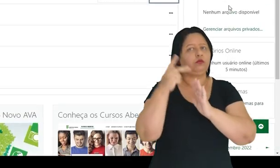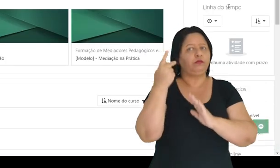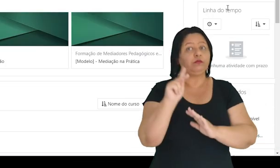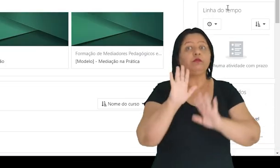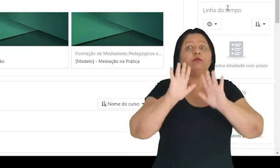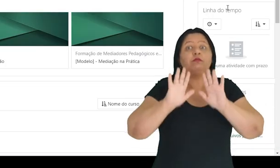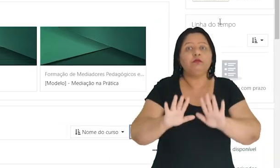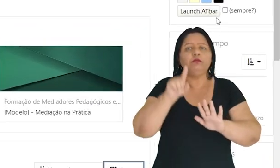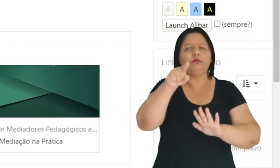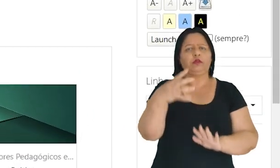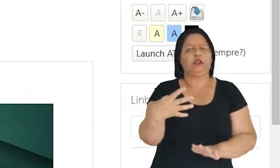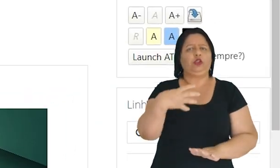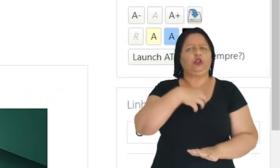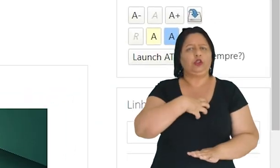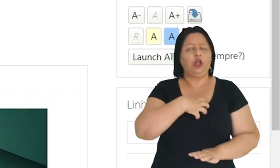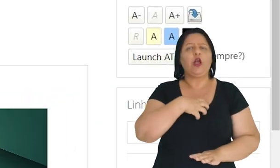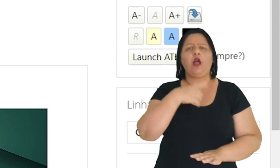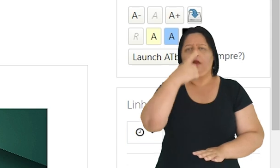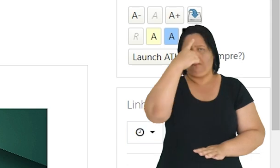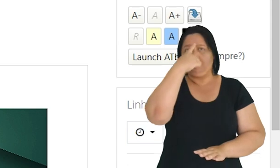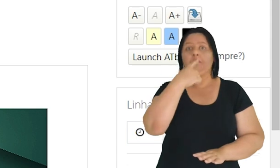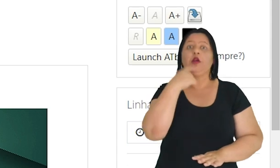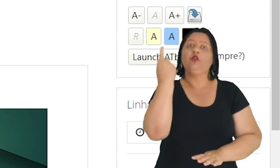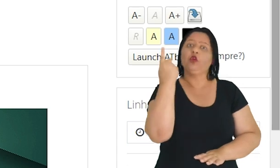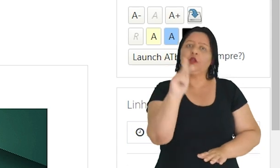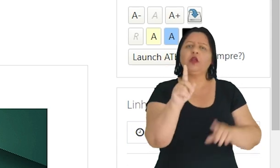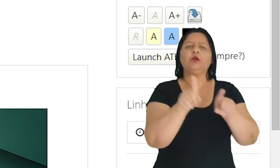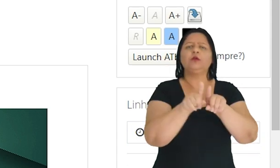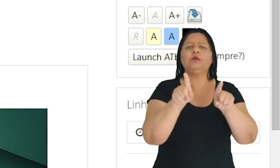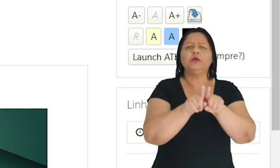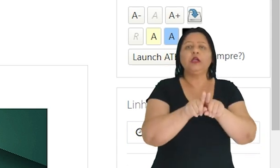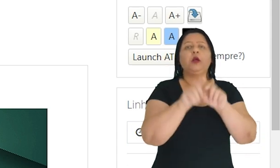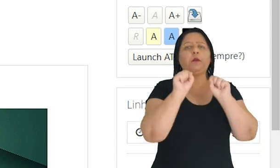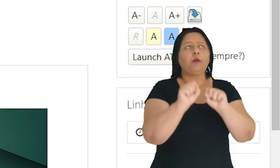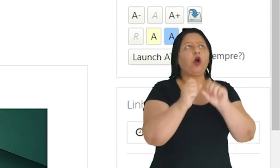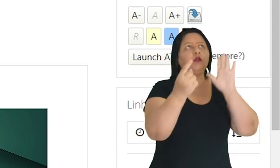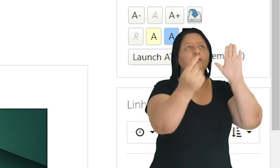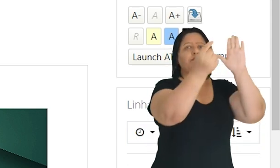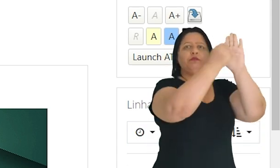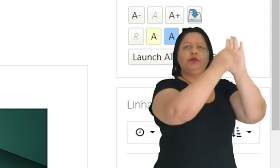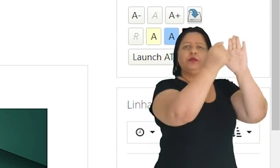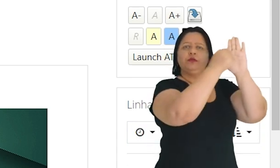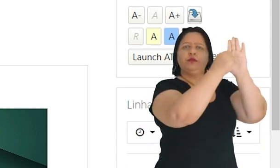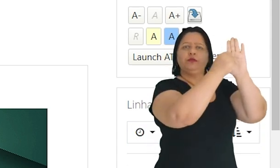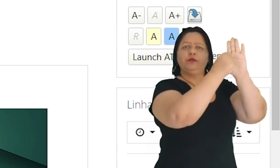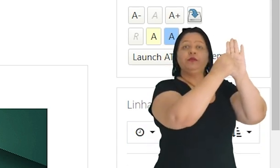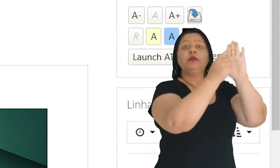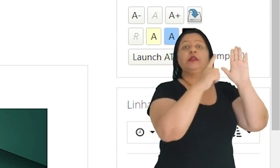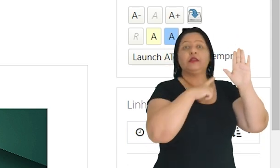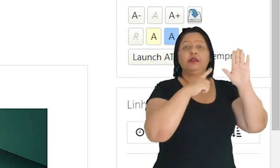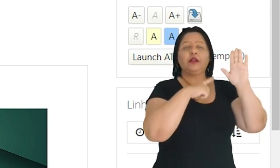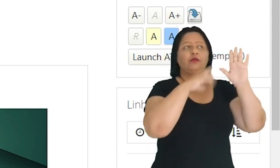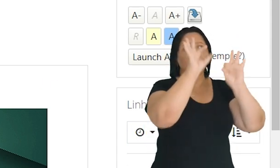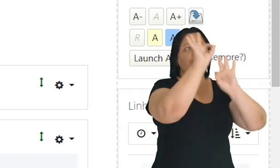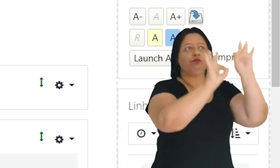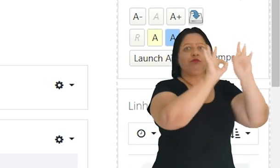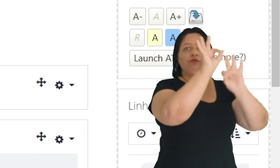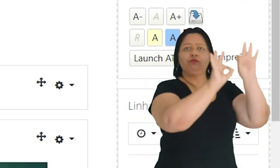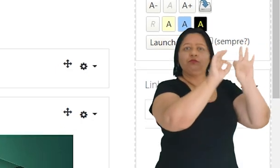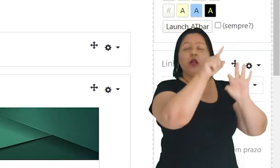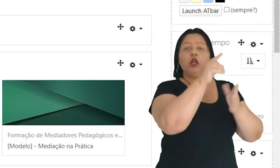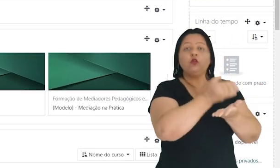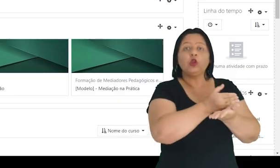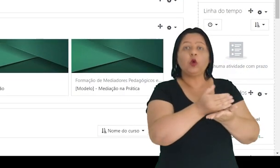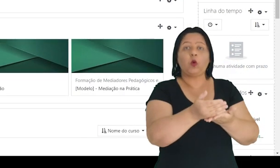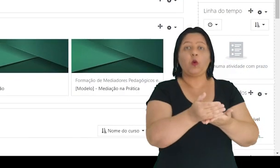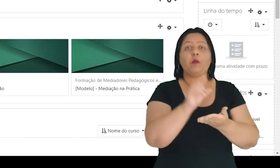página. Porém, você pode personalizar essa página, clicando aqui neste botão, personalizar esta página.